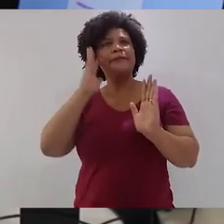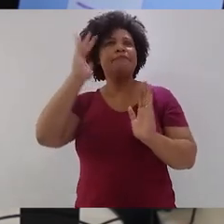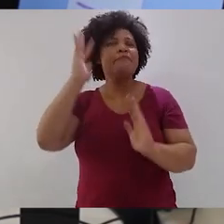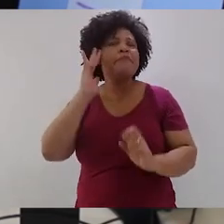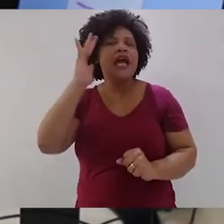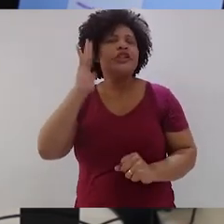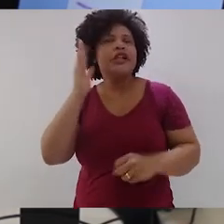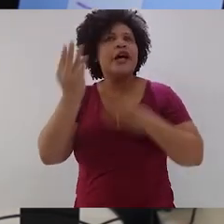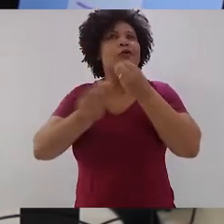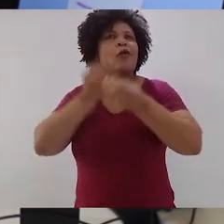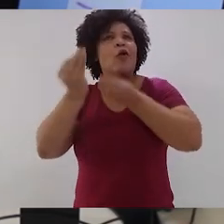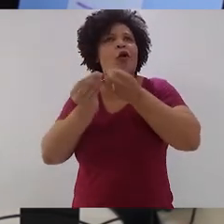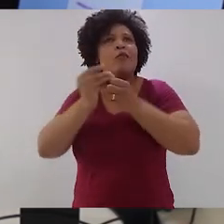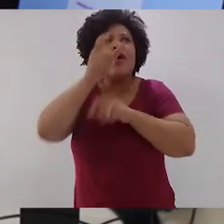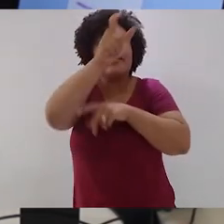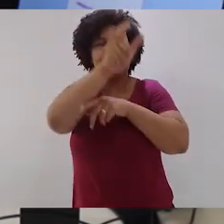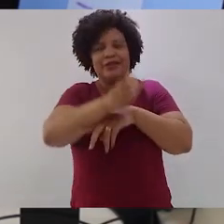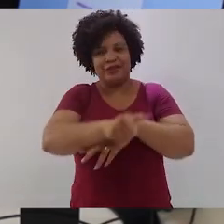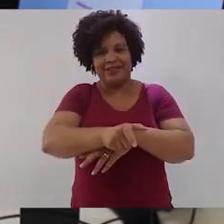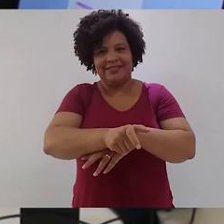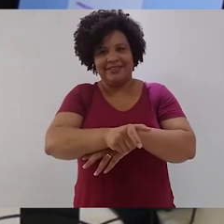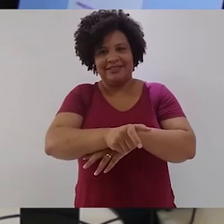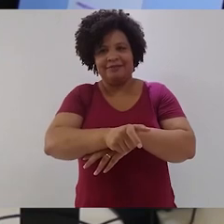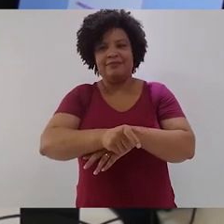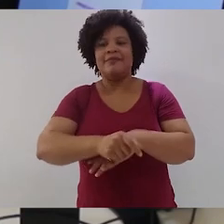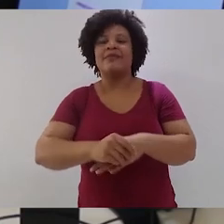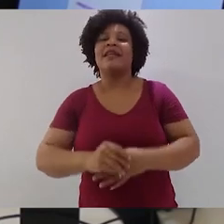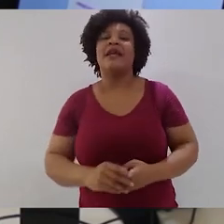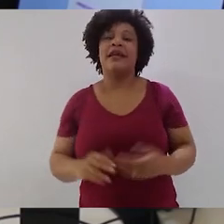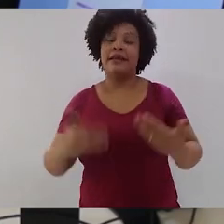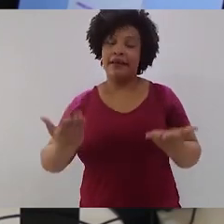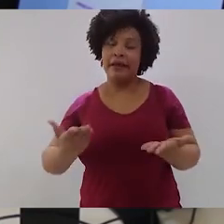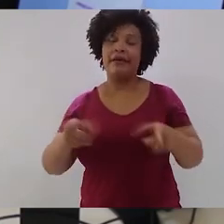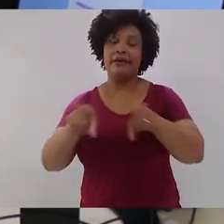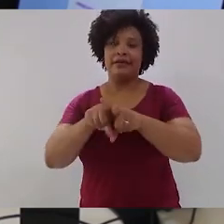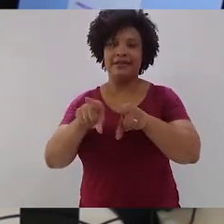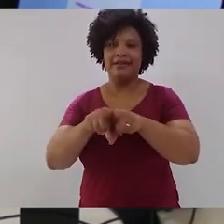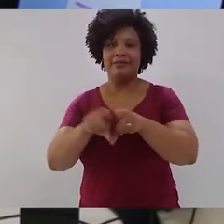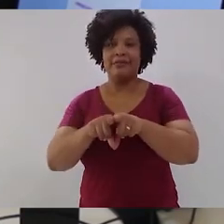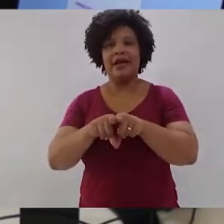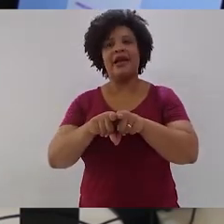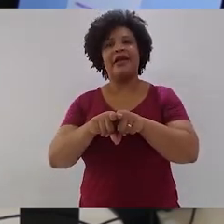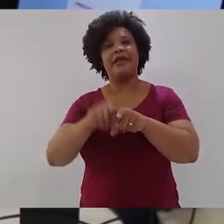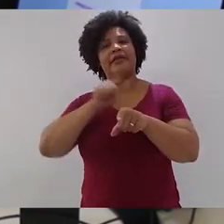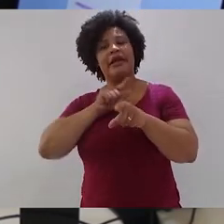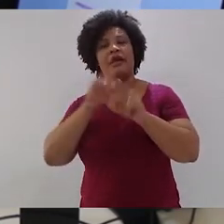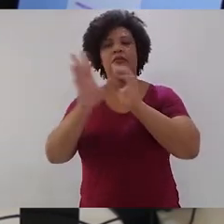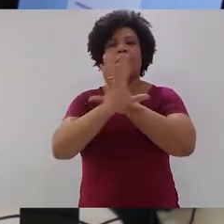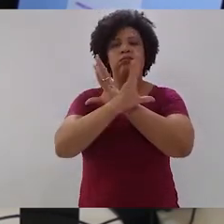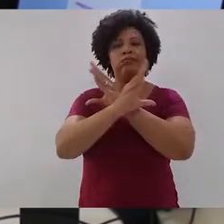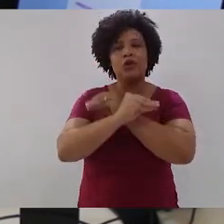em vez de assumir o meu papel de escritor. Agora, é evidente que há conjunções aditivas e